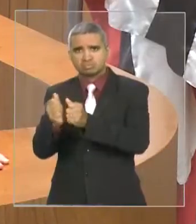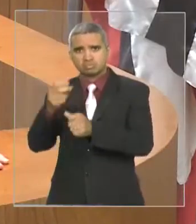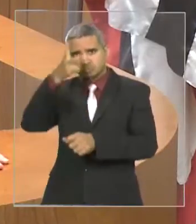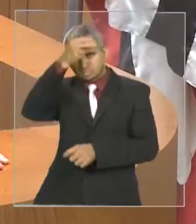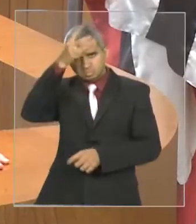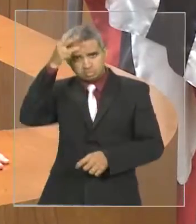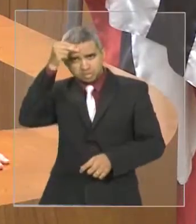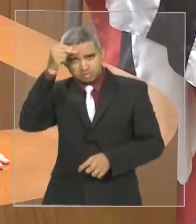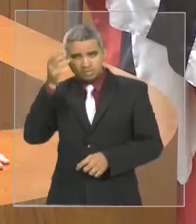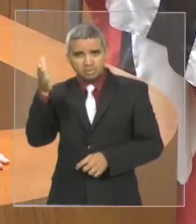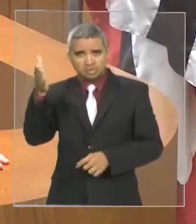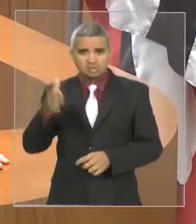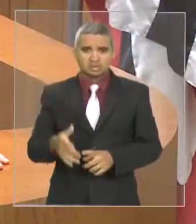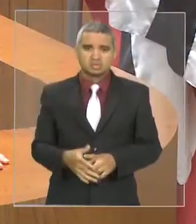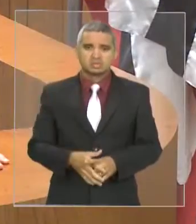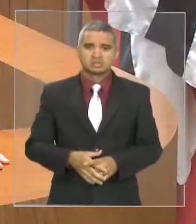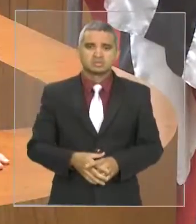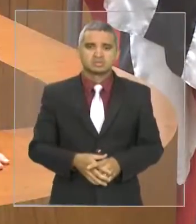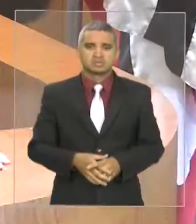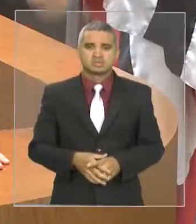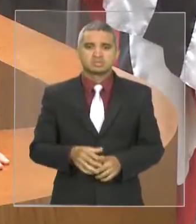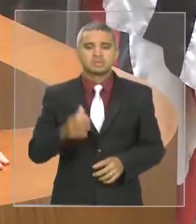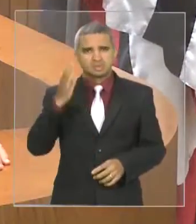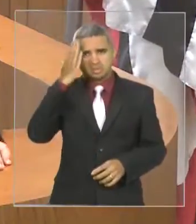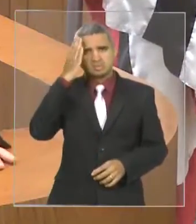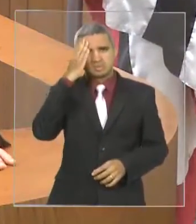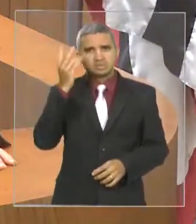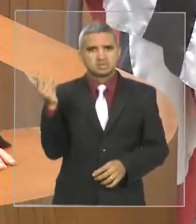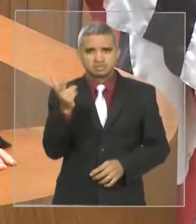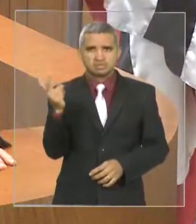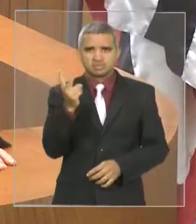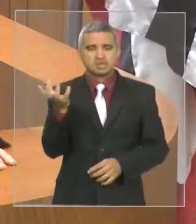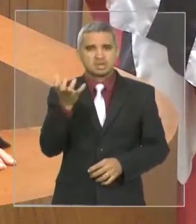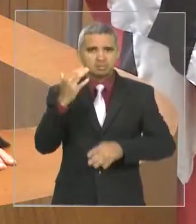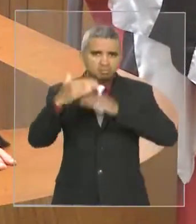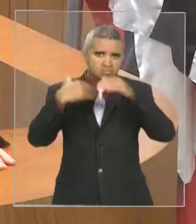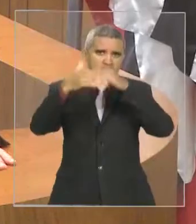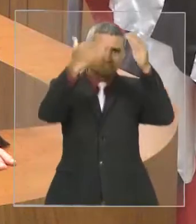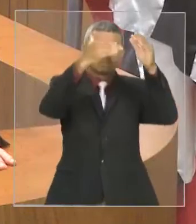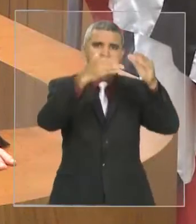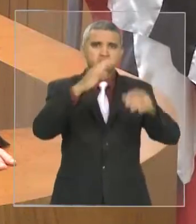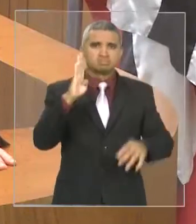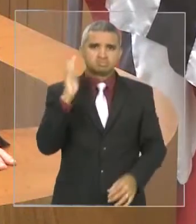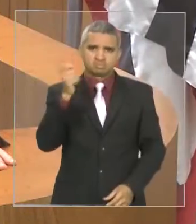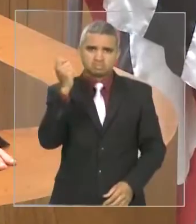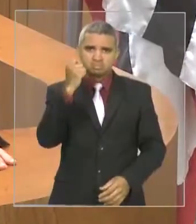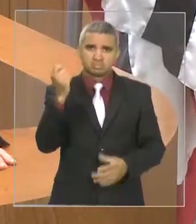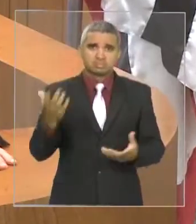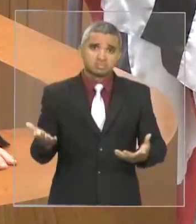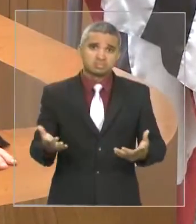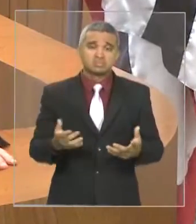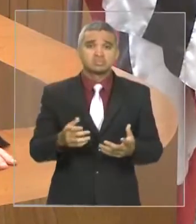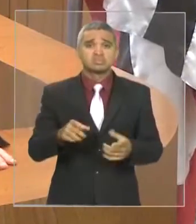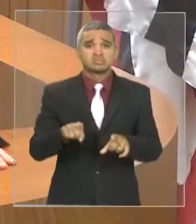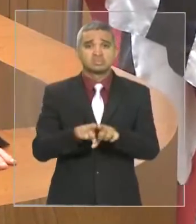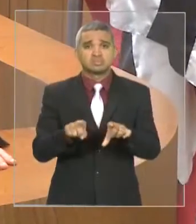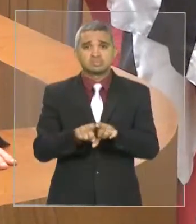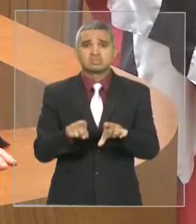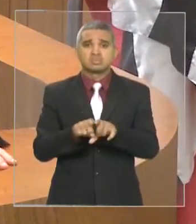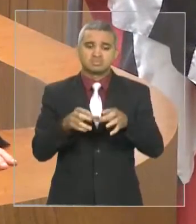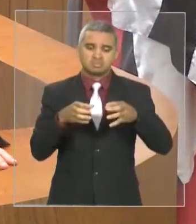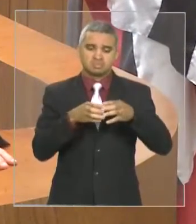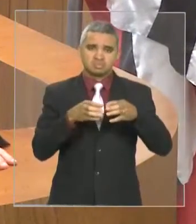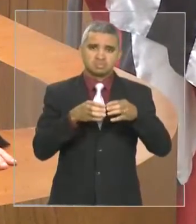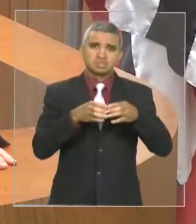independente de coloração partidária, sei que vocês dois querem o bem de Barra do Corna, que é fundamental que aquele estádio seja